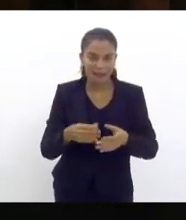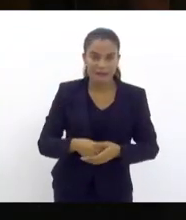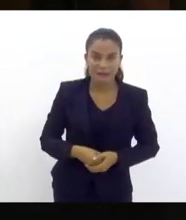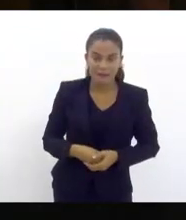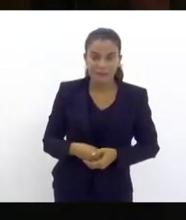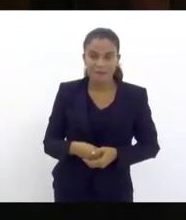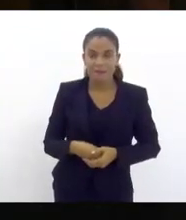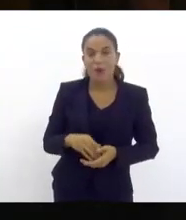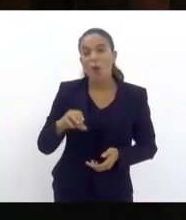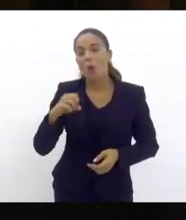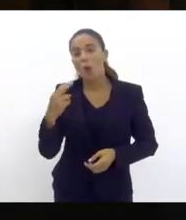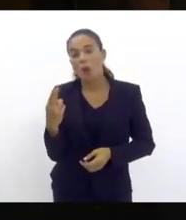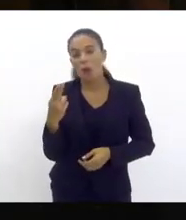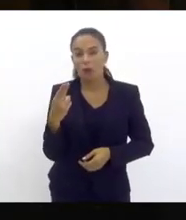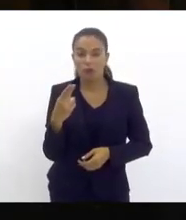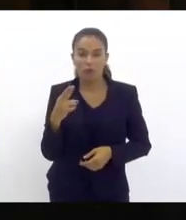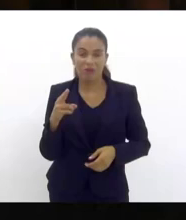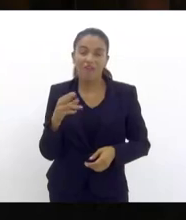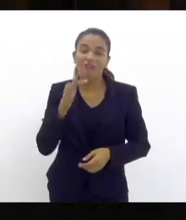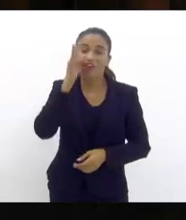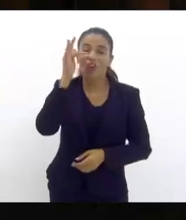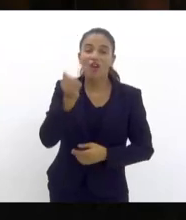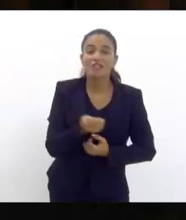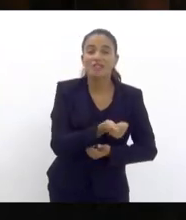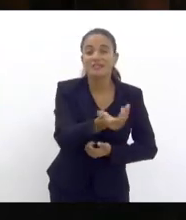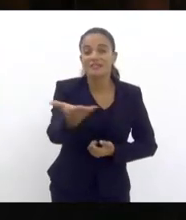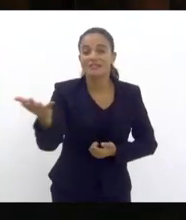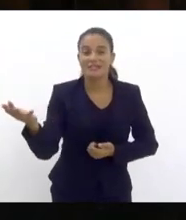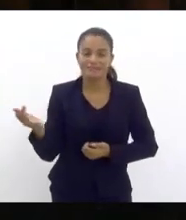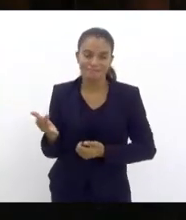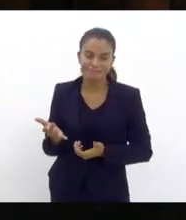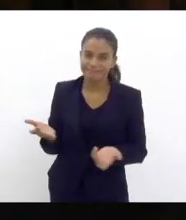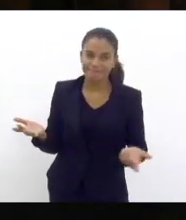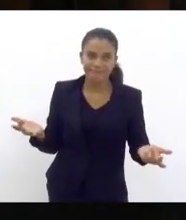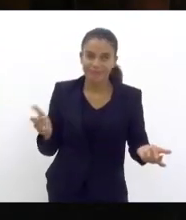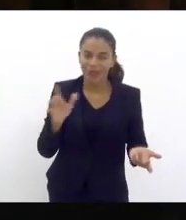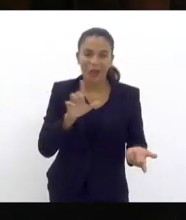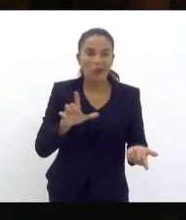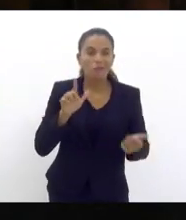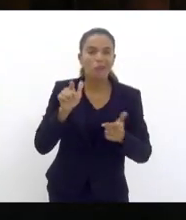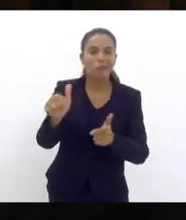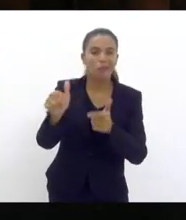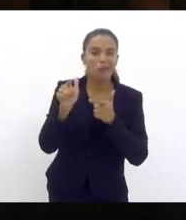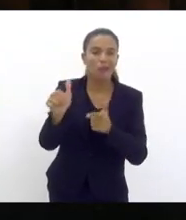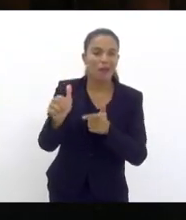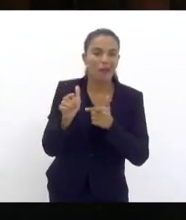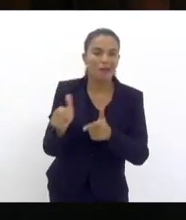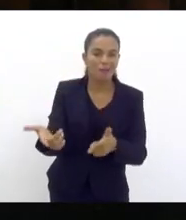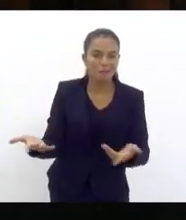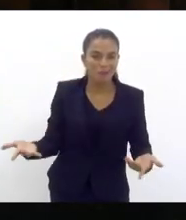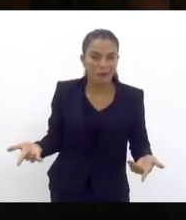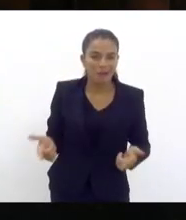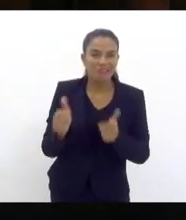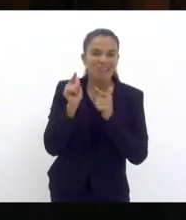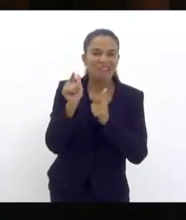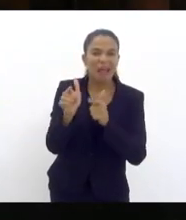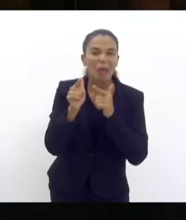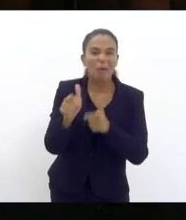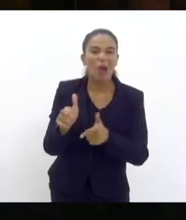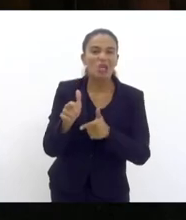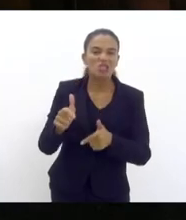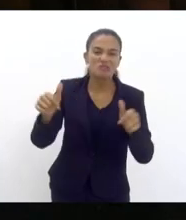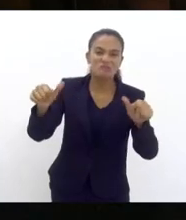Atende ou enfrenta com flores. Não há lógica do deboche. Do deboche rasteiro